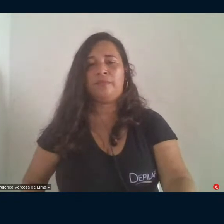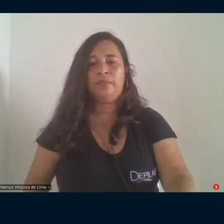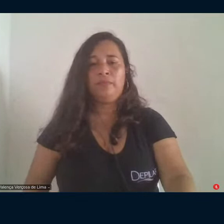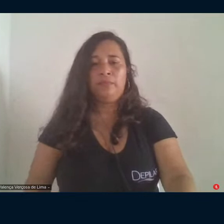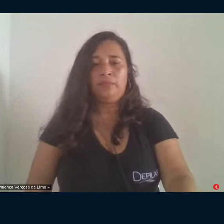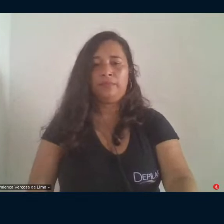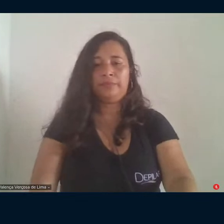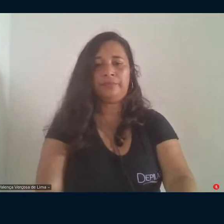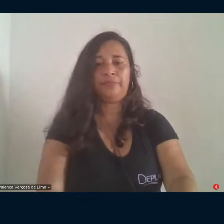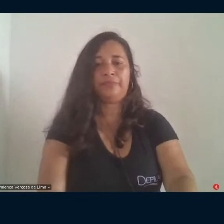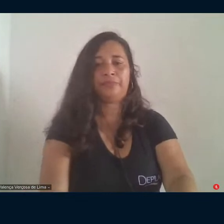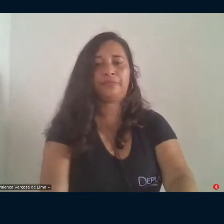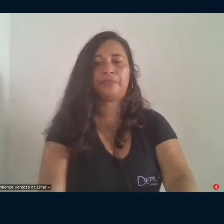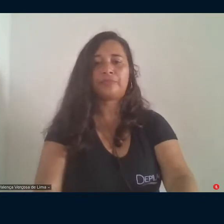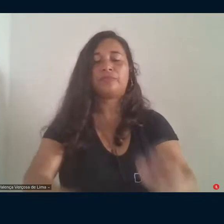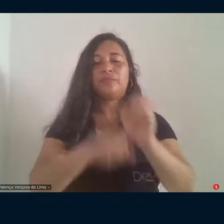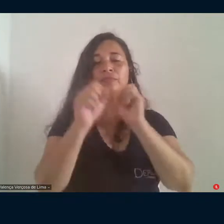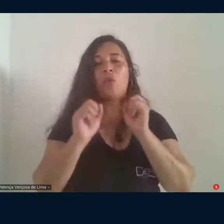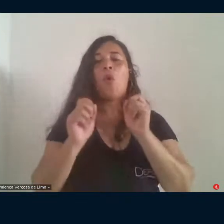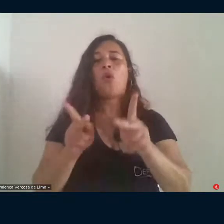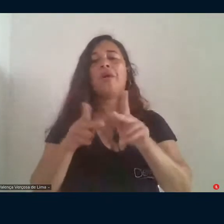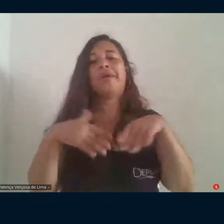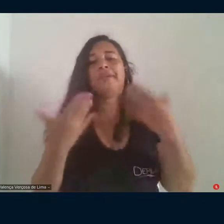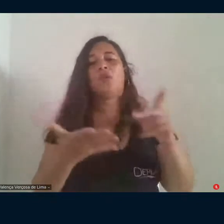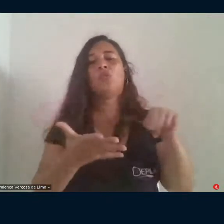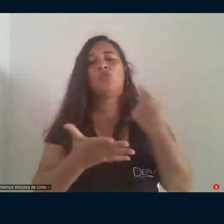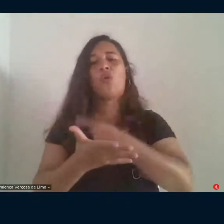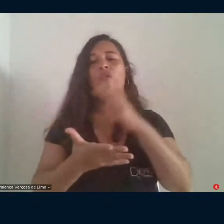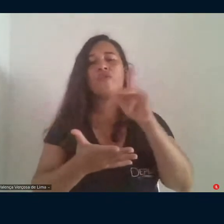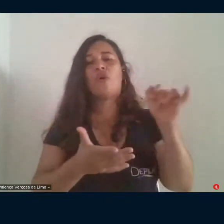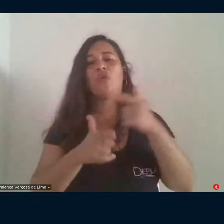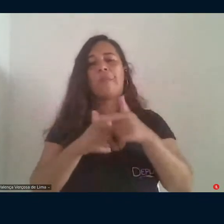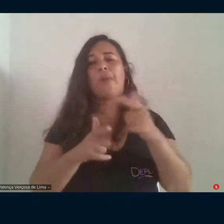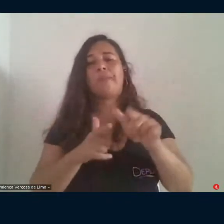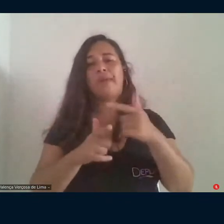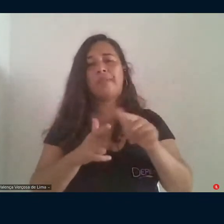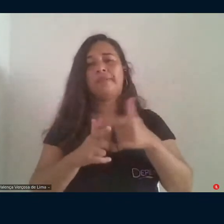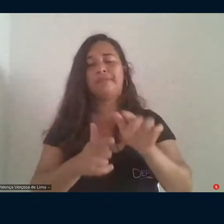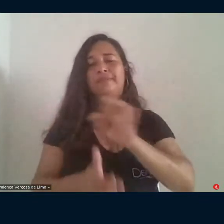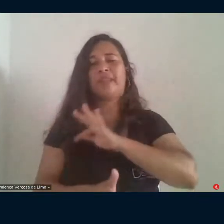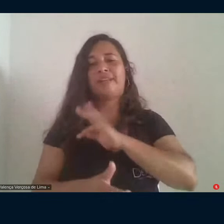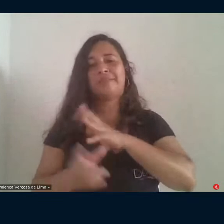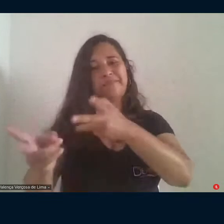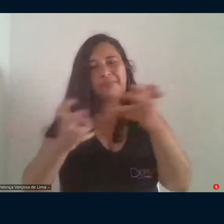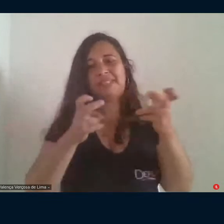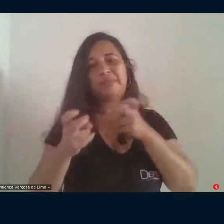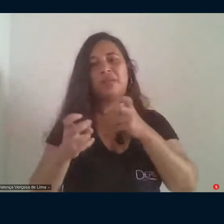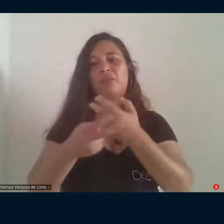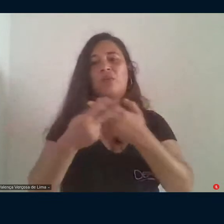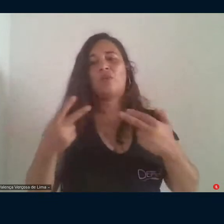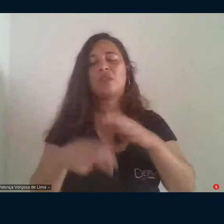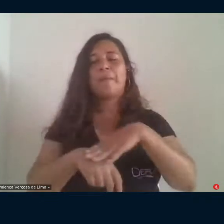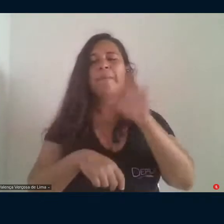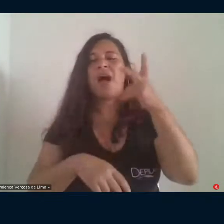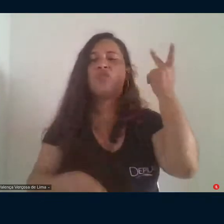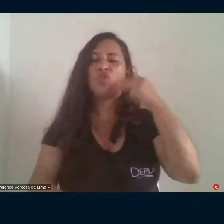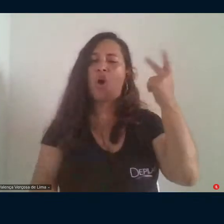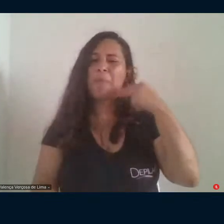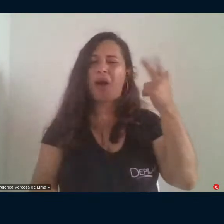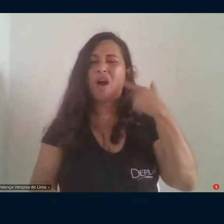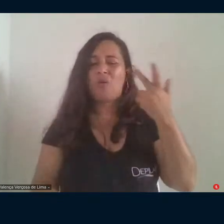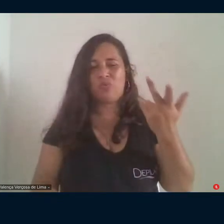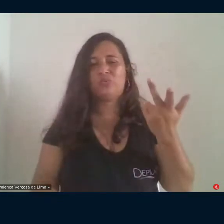Ok, então, nós vamos, a gente está com um problema técnico, né, claro, perceberam, a coisa mais comum nesses